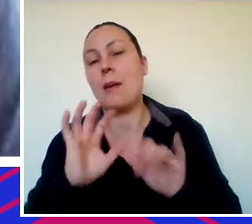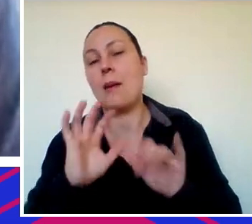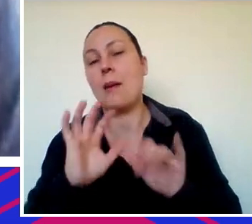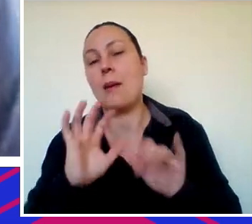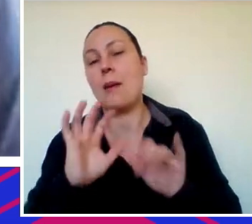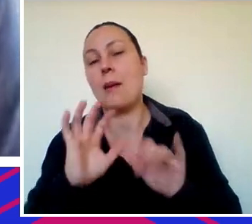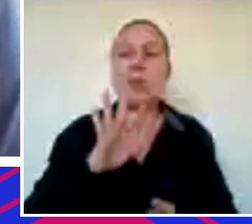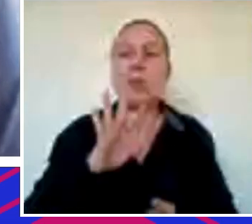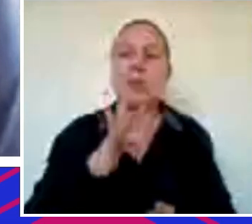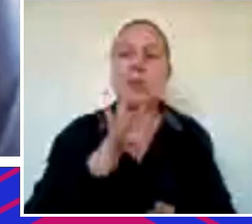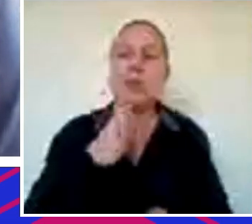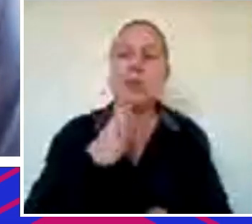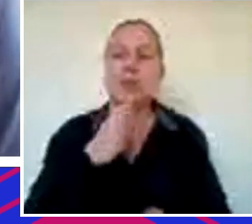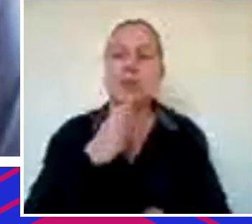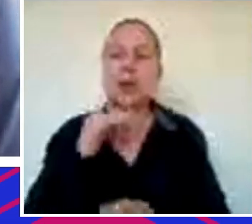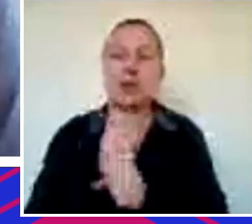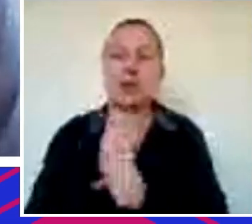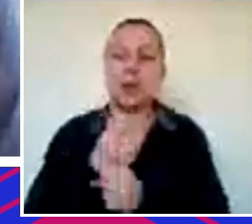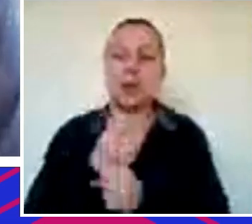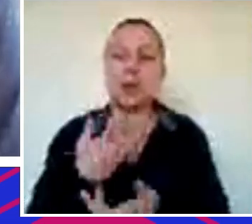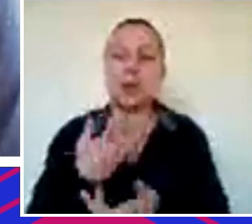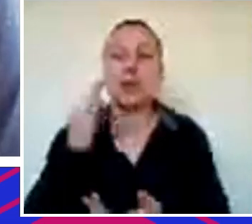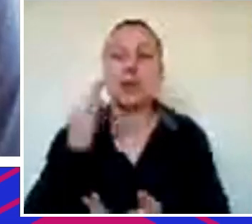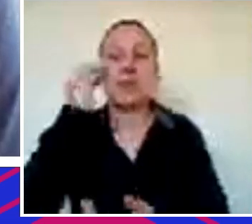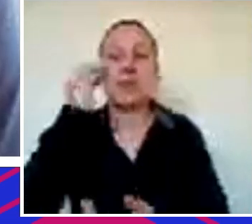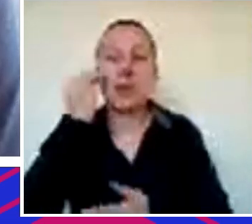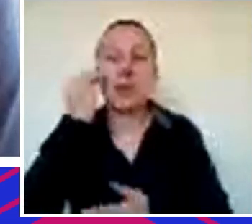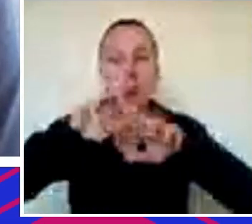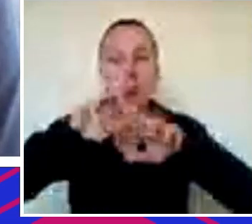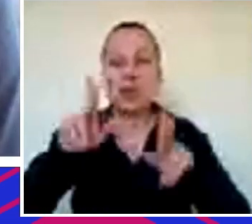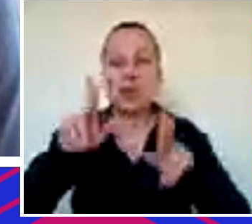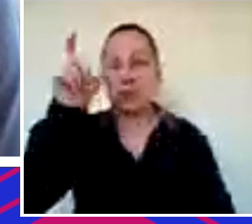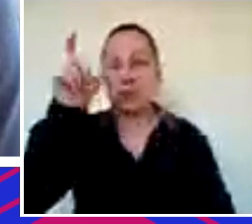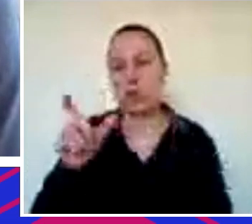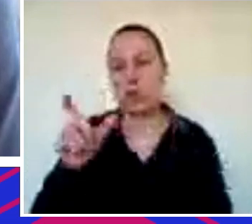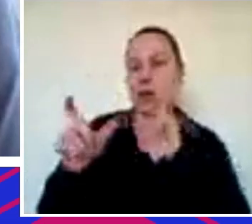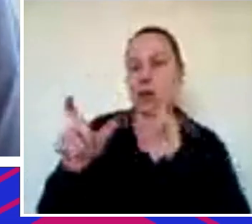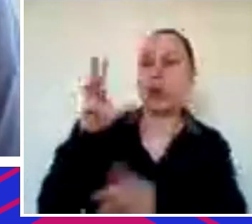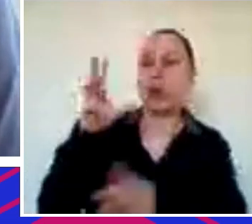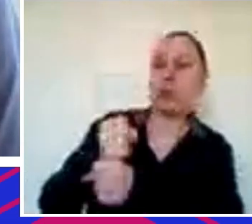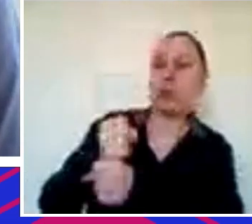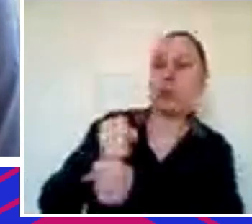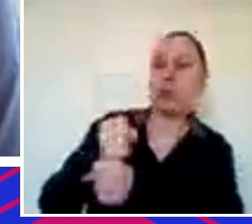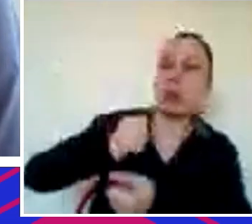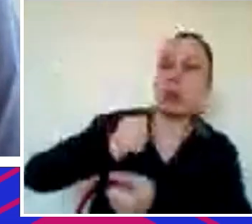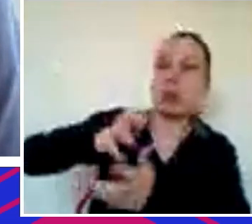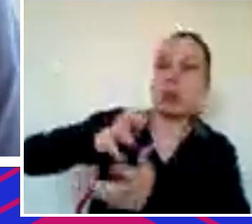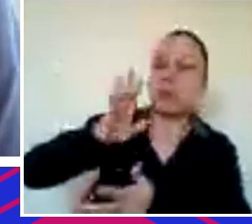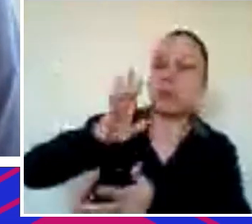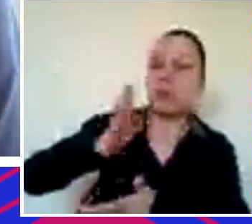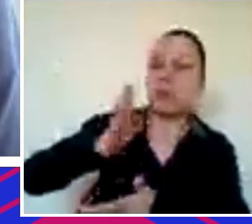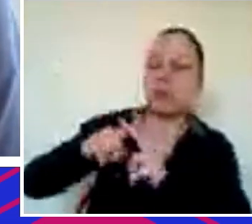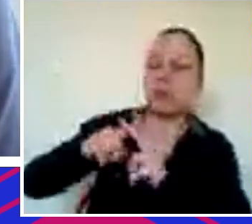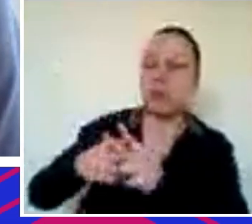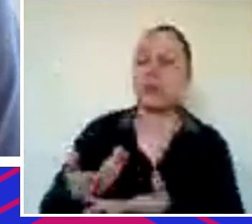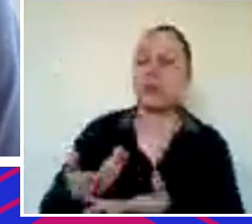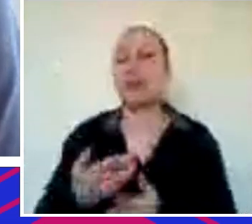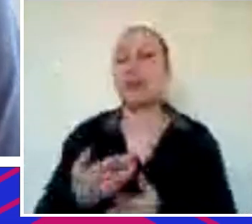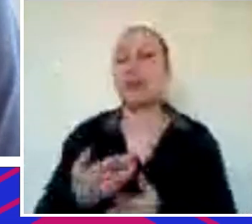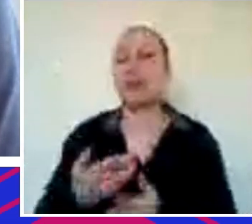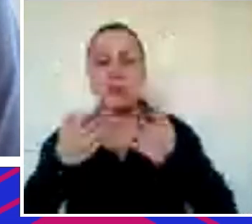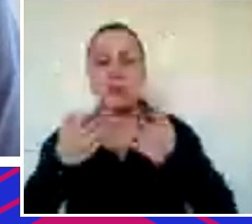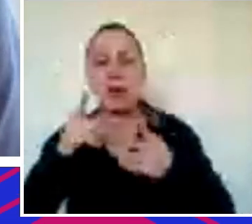hoje como construção e levar uma experiência muito diferente para quem constrói. Hoje a gente ainda é muito concentrado no B2B vendendo para as construtoras,